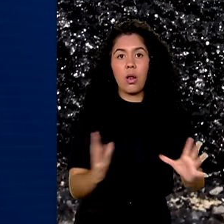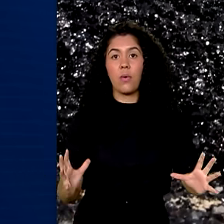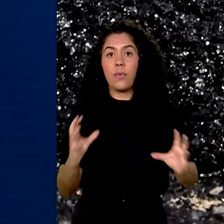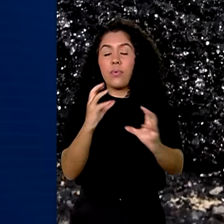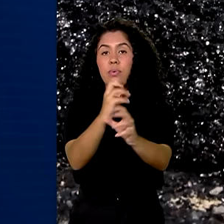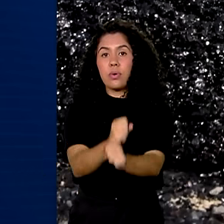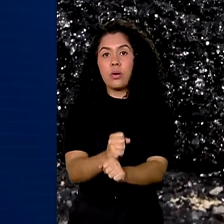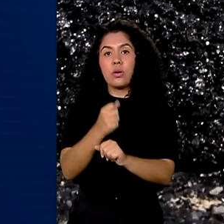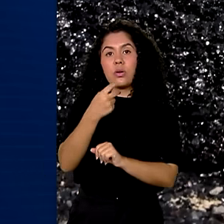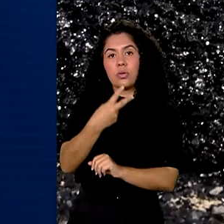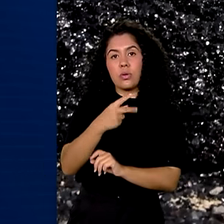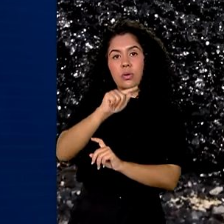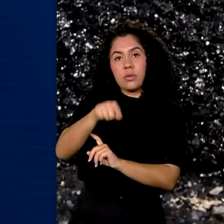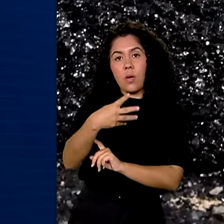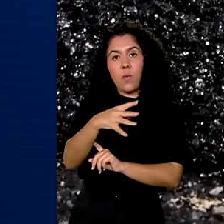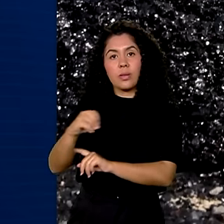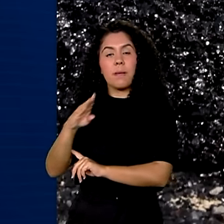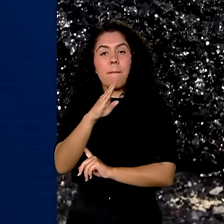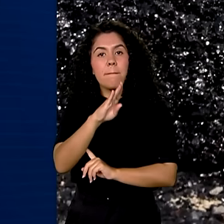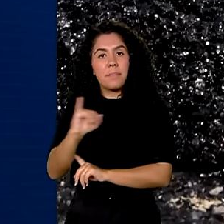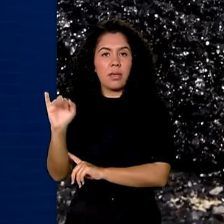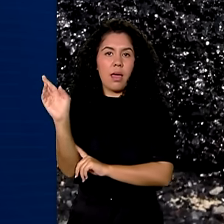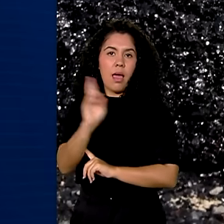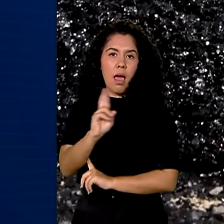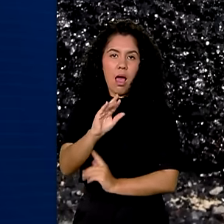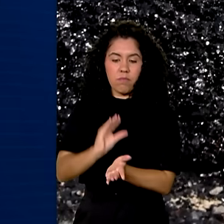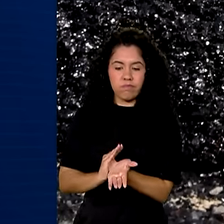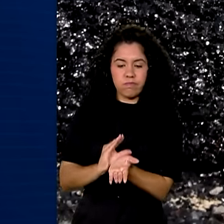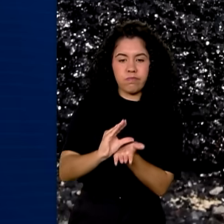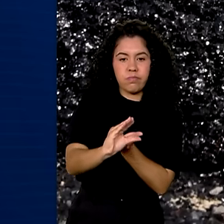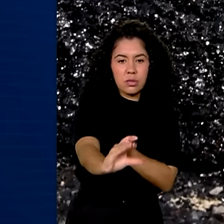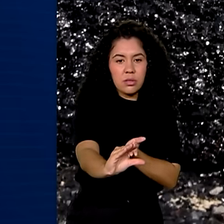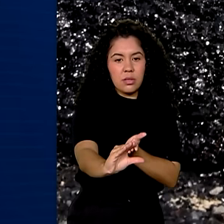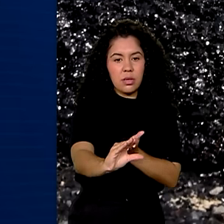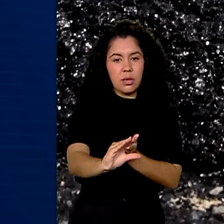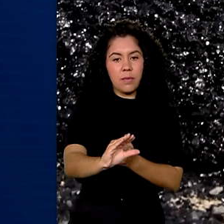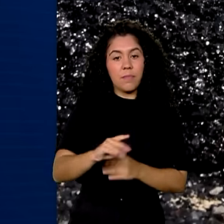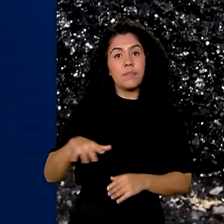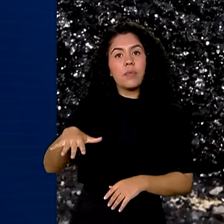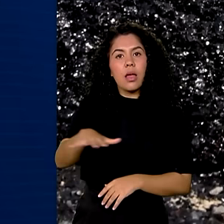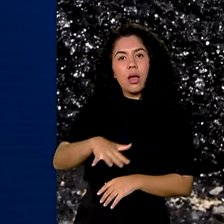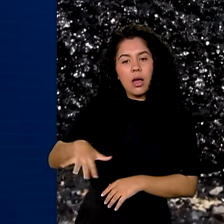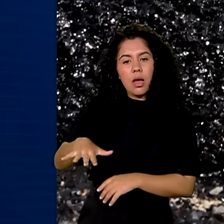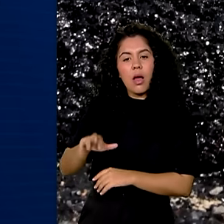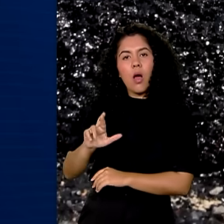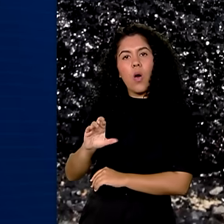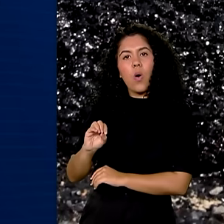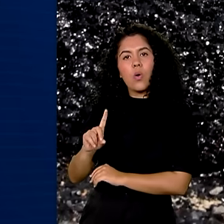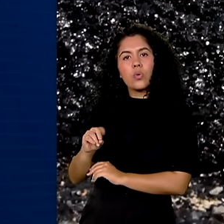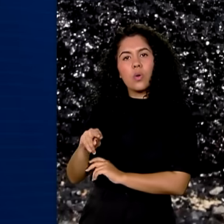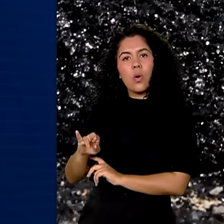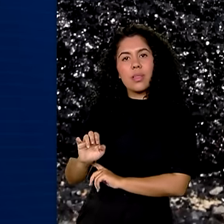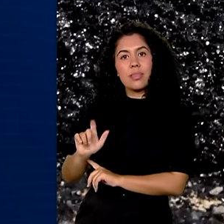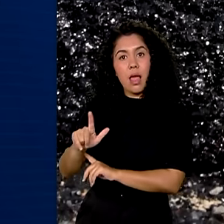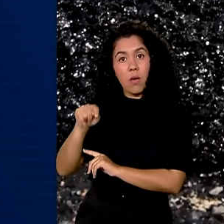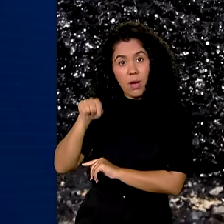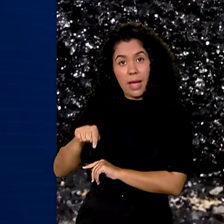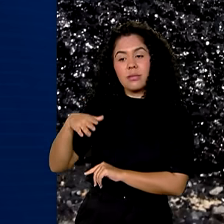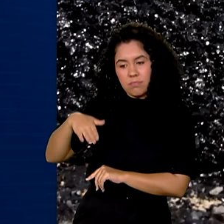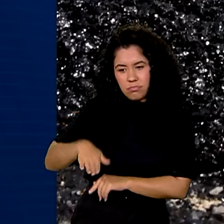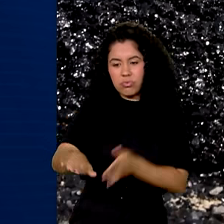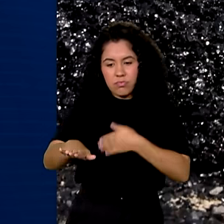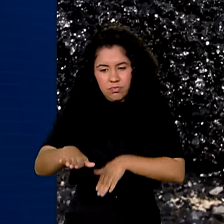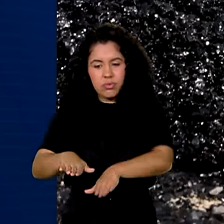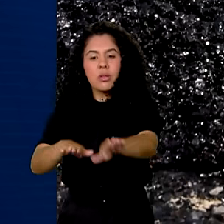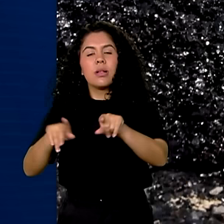400 milhões de reais. O contorno leste de Feira de Santana, o chamado Rodoanel, será duplicado para tirar